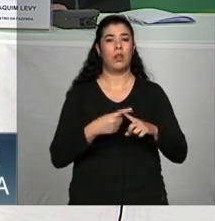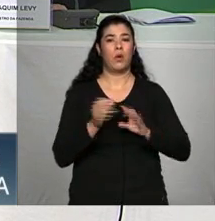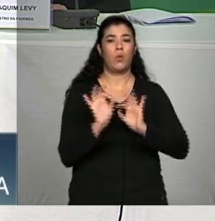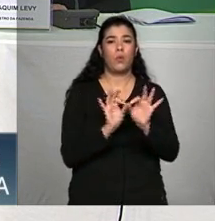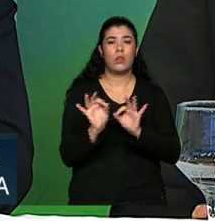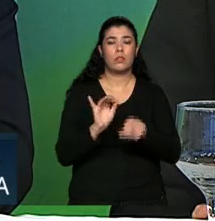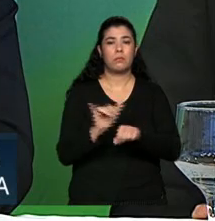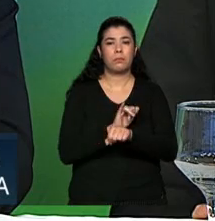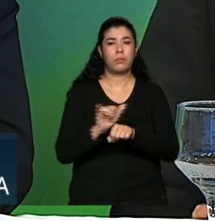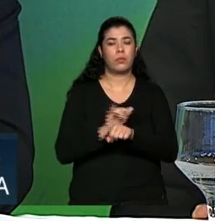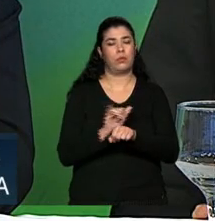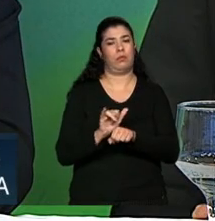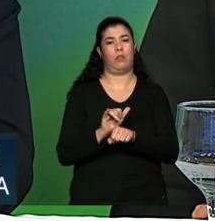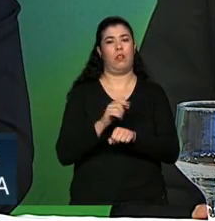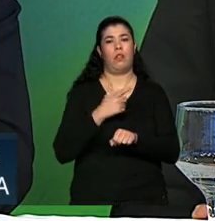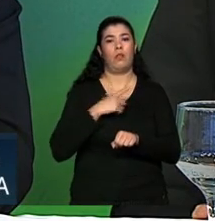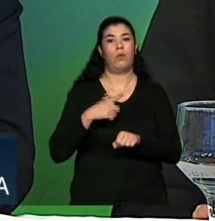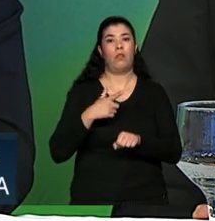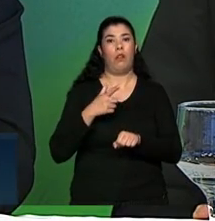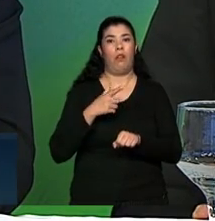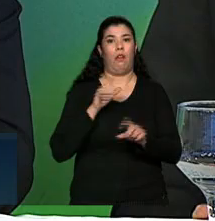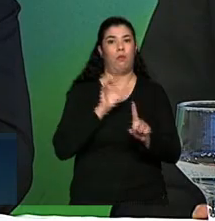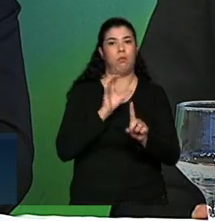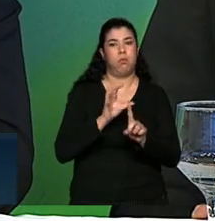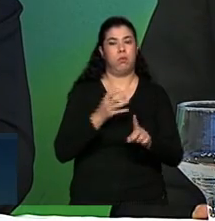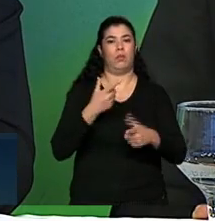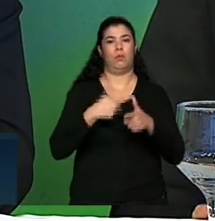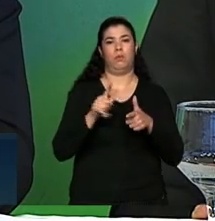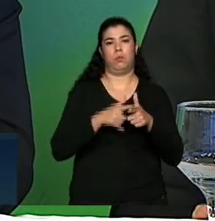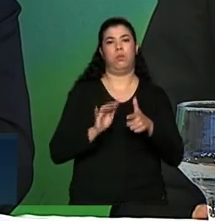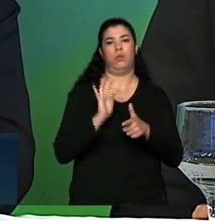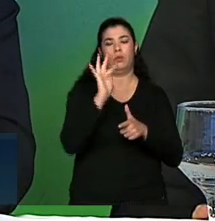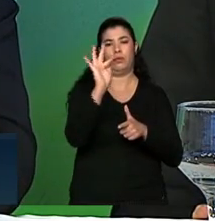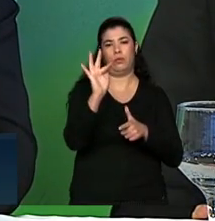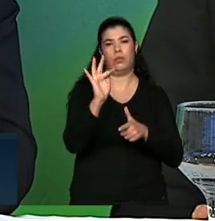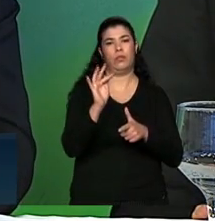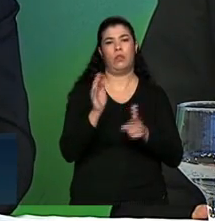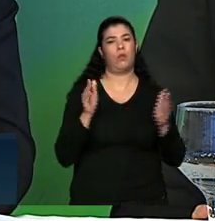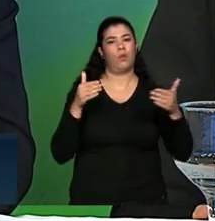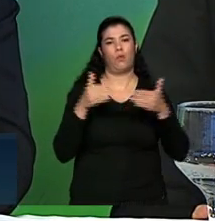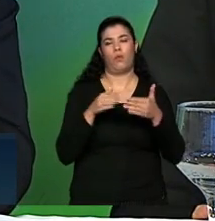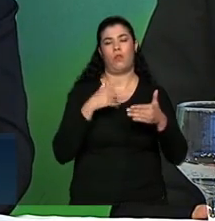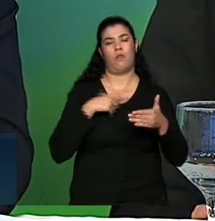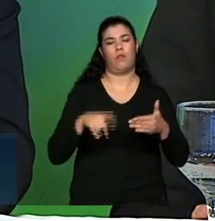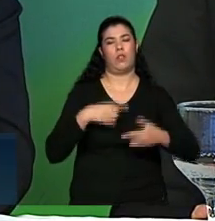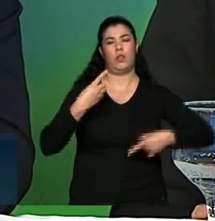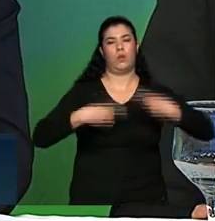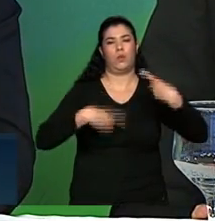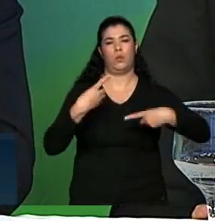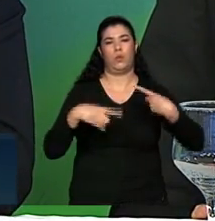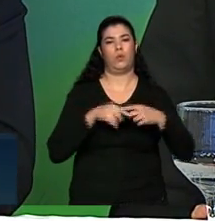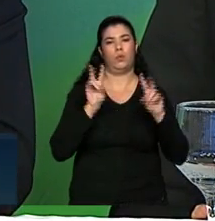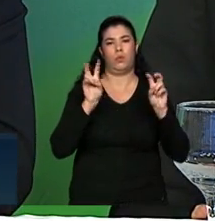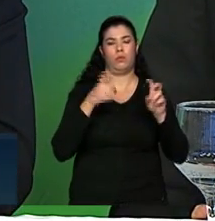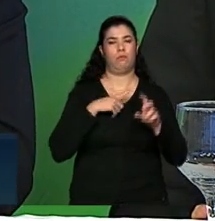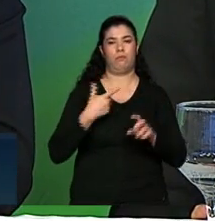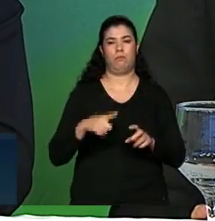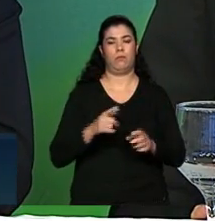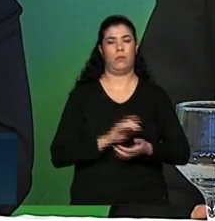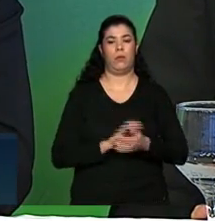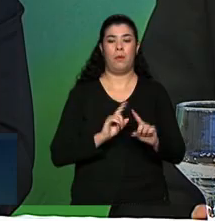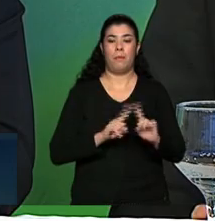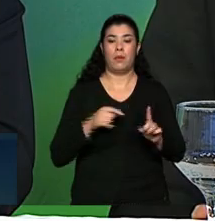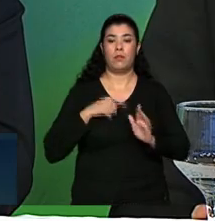então não tem não haverá discussão sobre esse tema de forma bastante acentuada não a